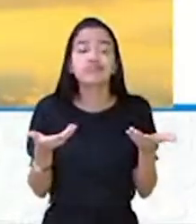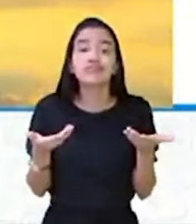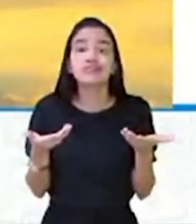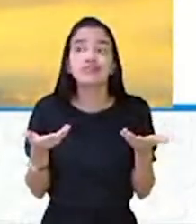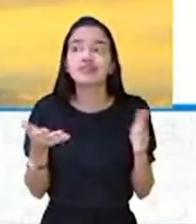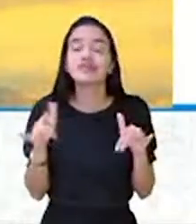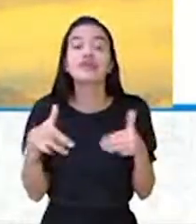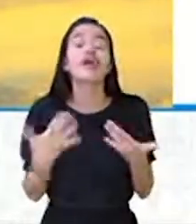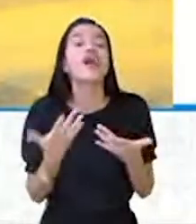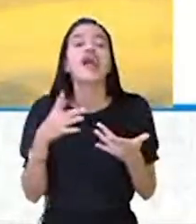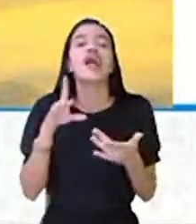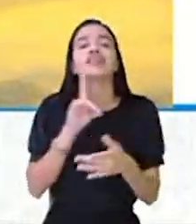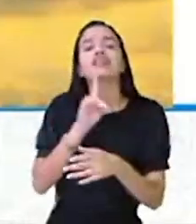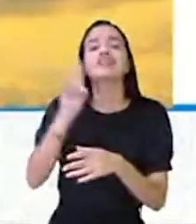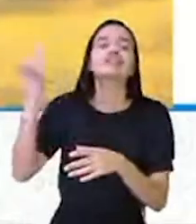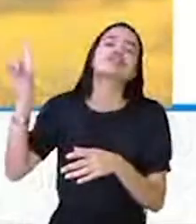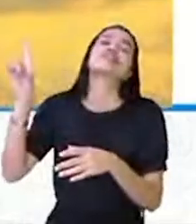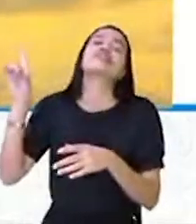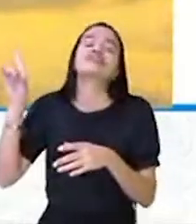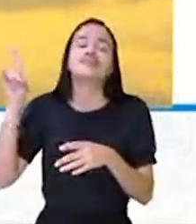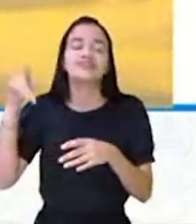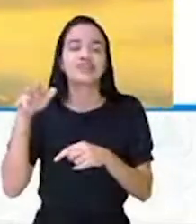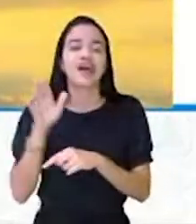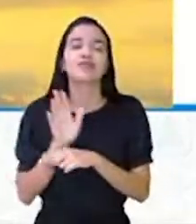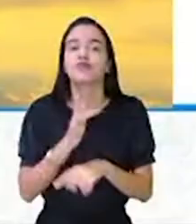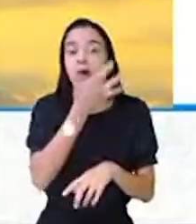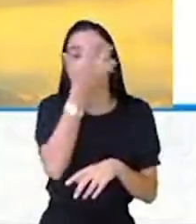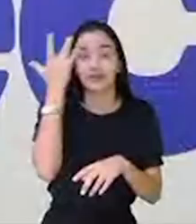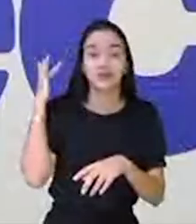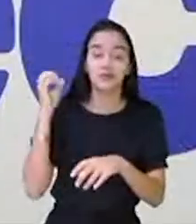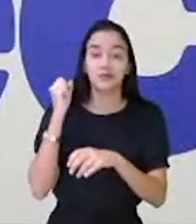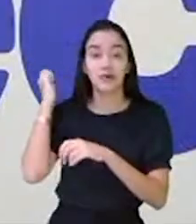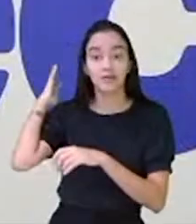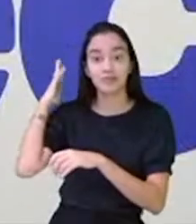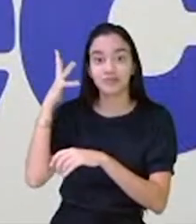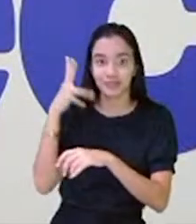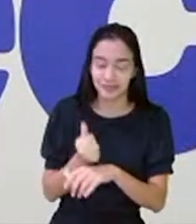Deus ajuda quem cedo madruga. Isso mesmo.